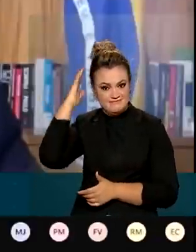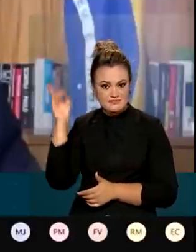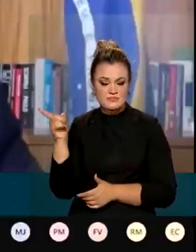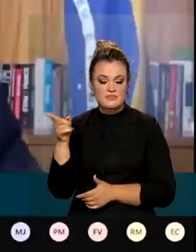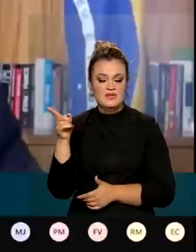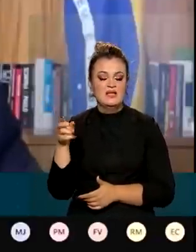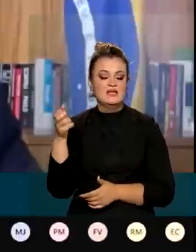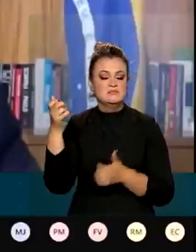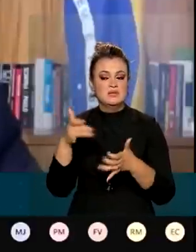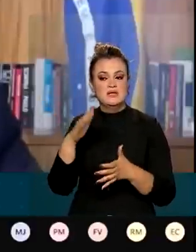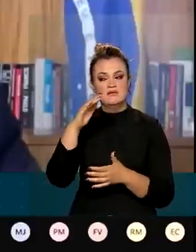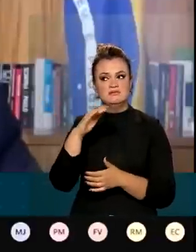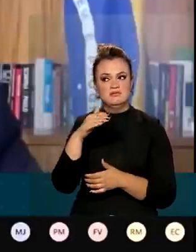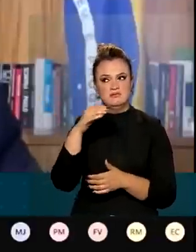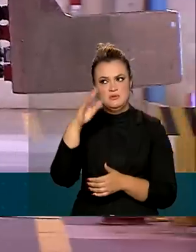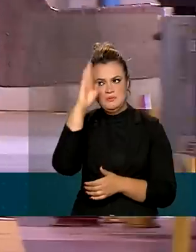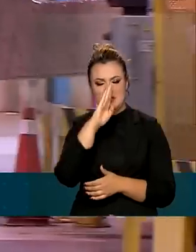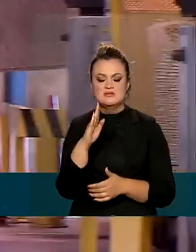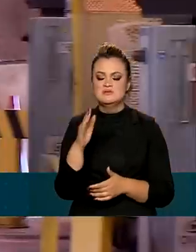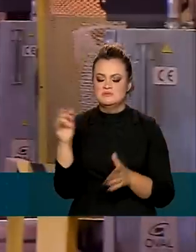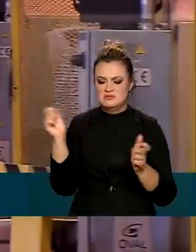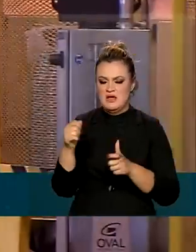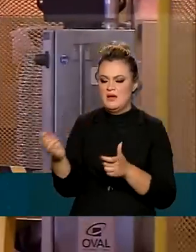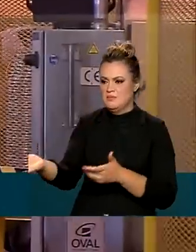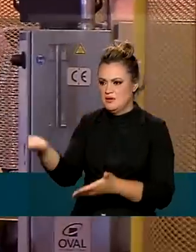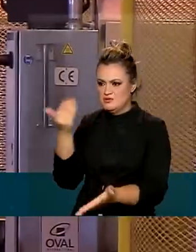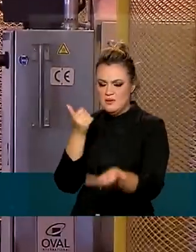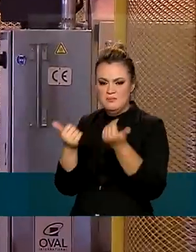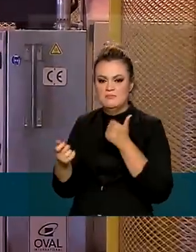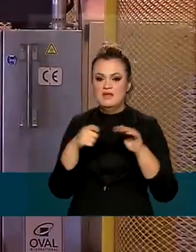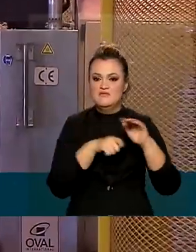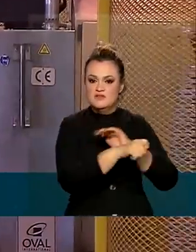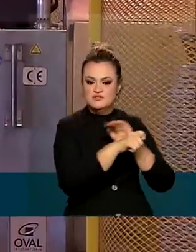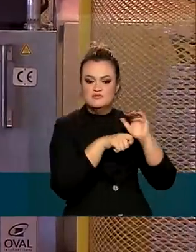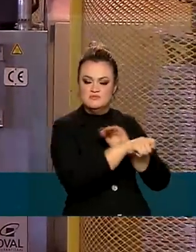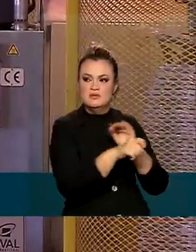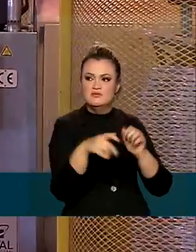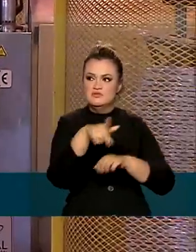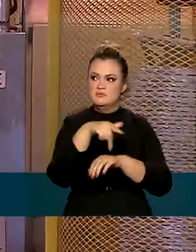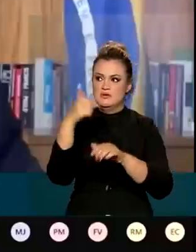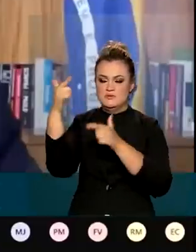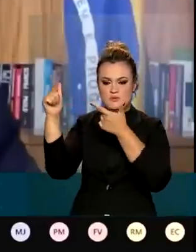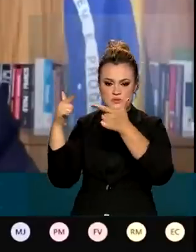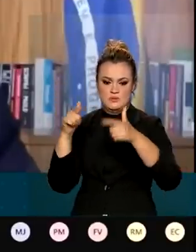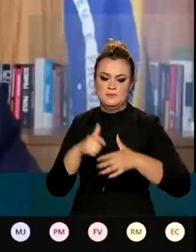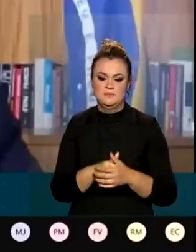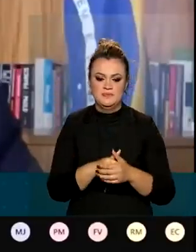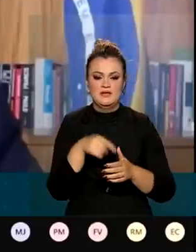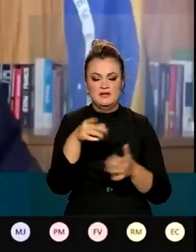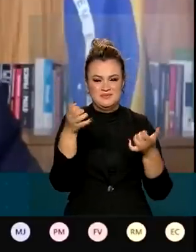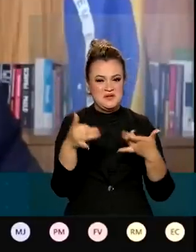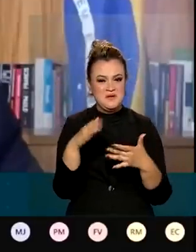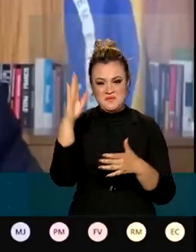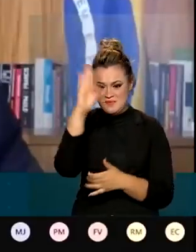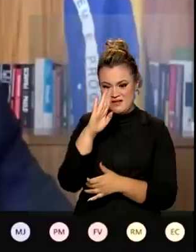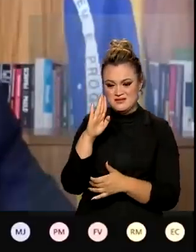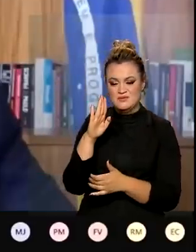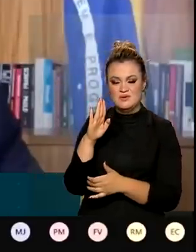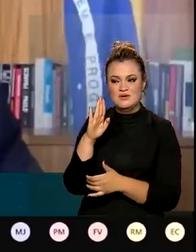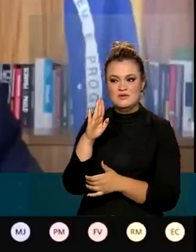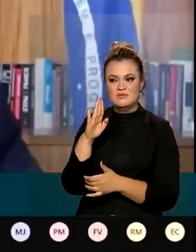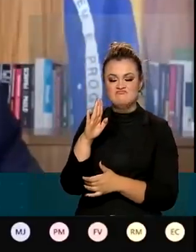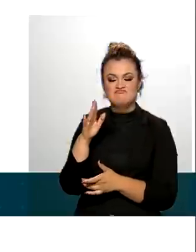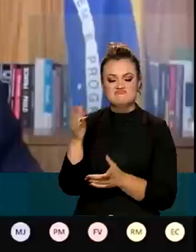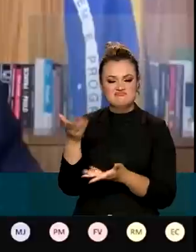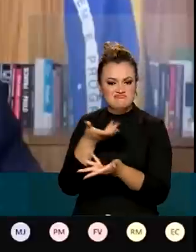acredita que o Brasil vai atrair cada vez mais investimentos internacionais. O Brasil está perto e o Brasil